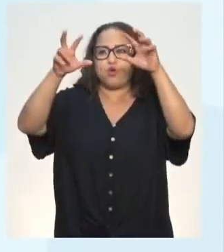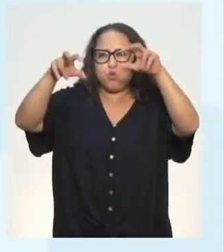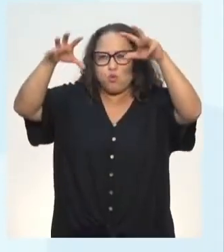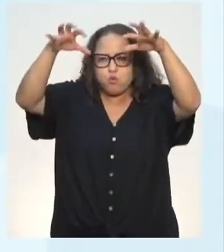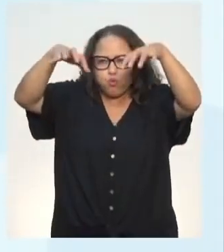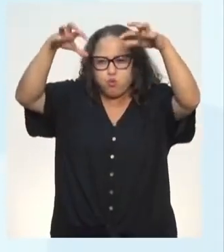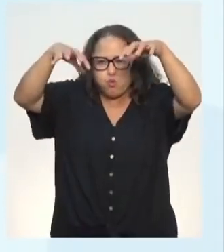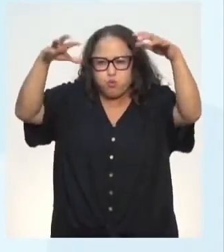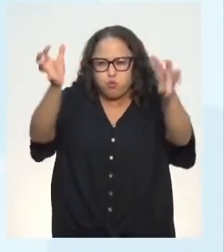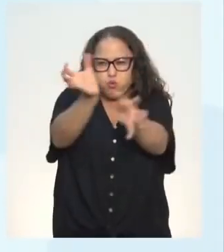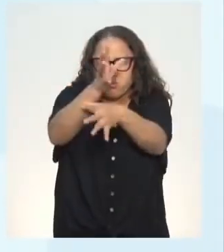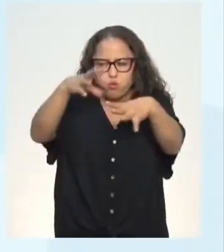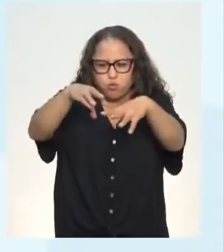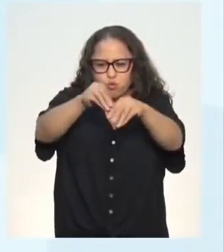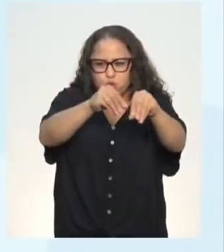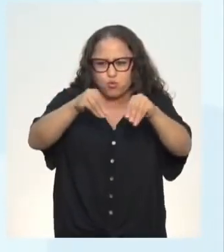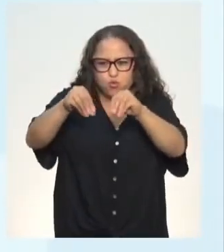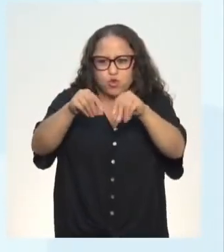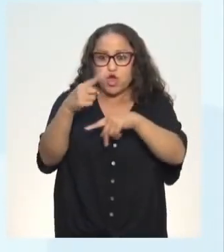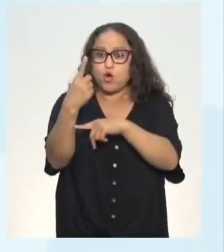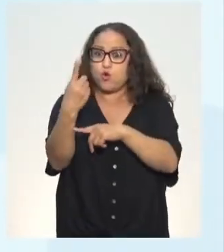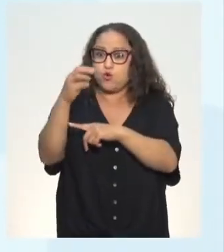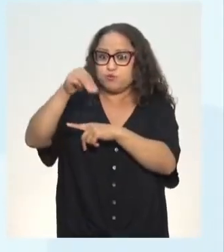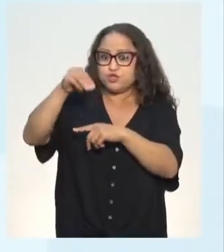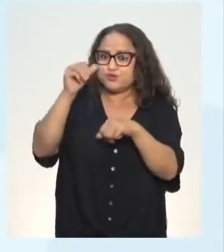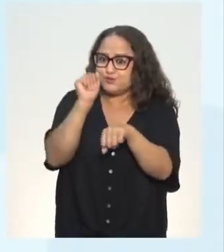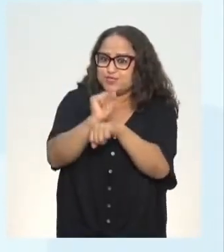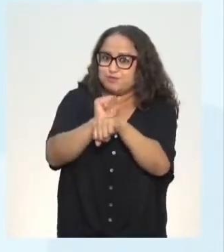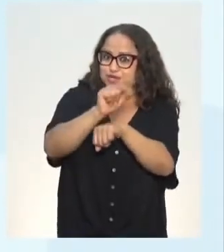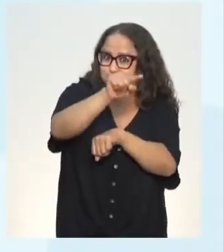de areia. Um minuto e a gente já volta.